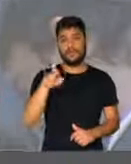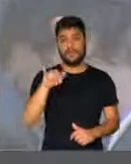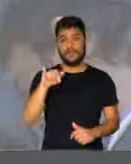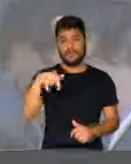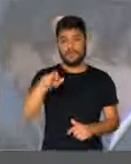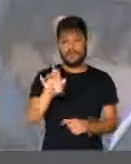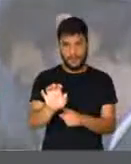Eu gostaria de...